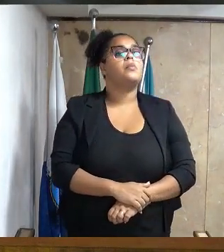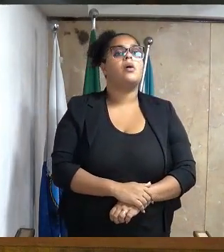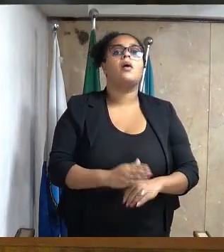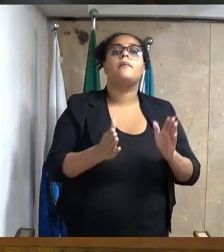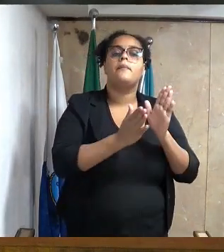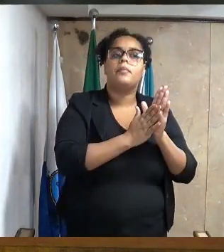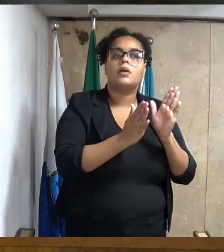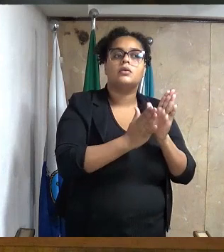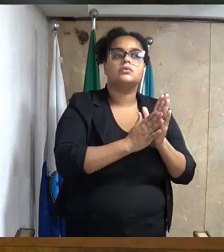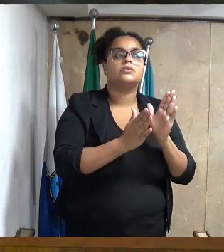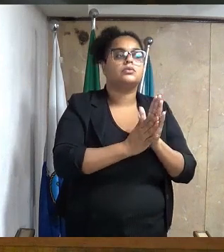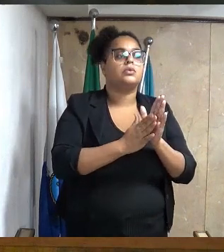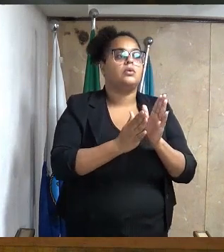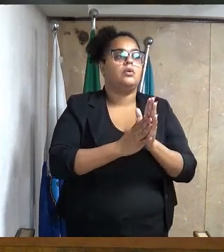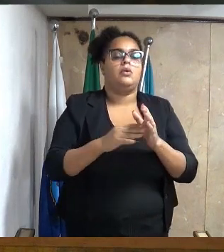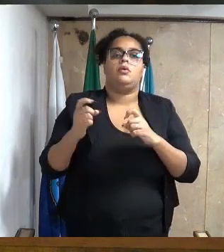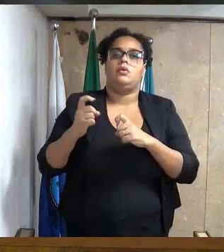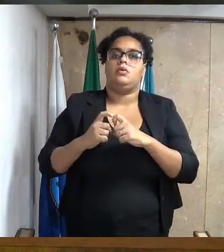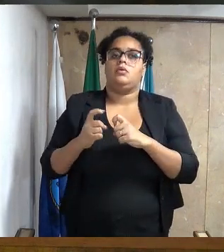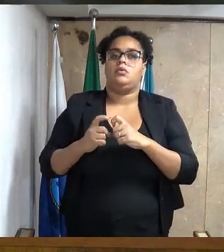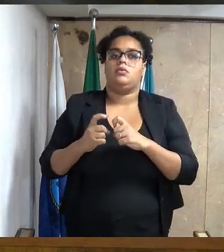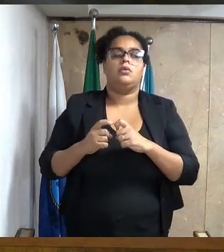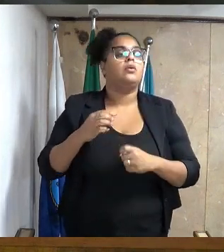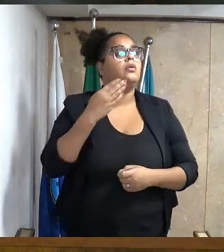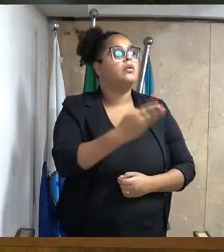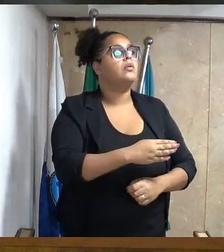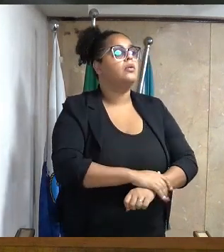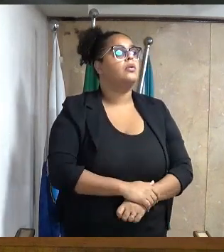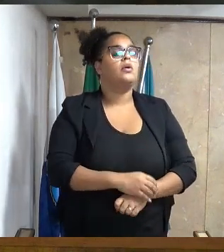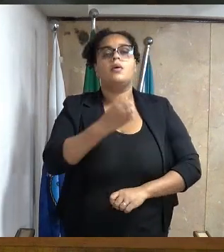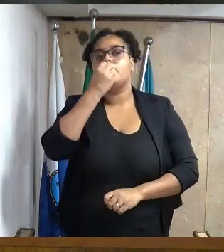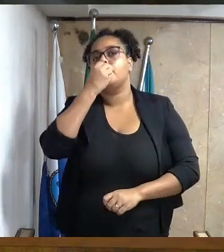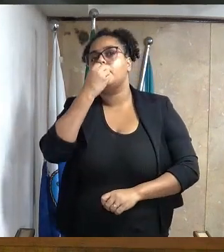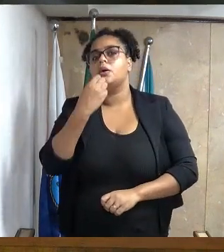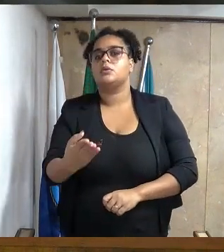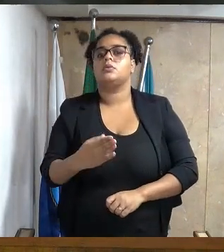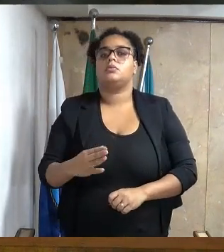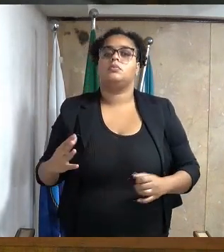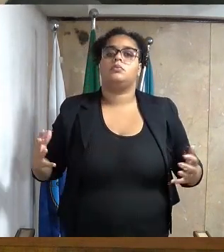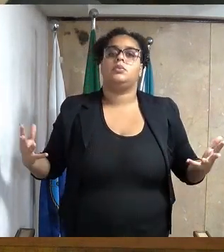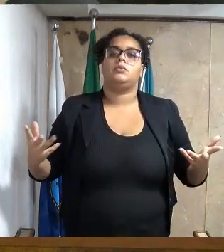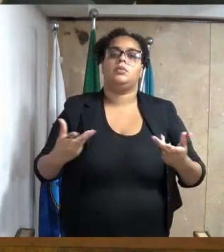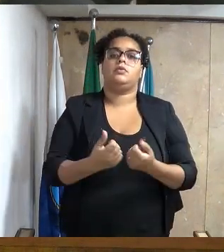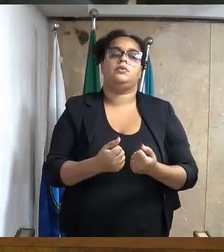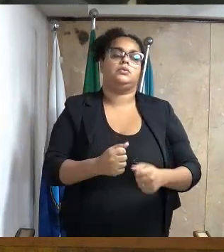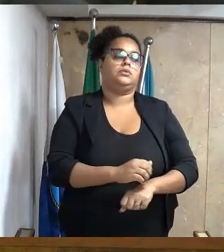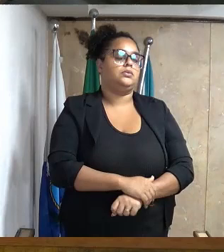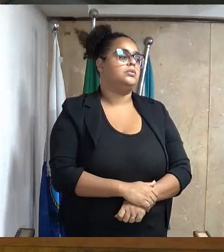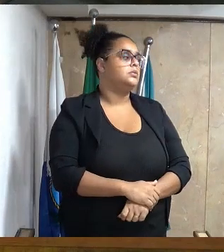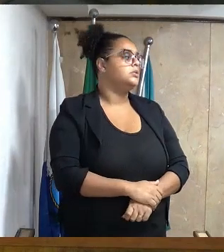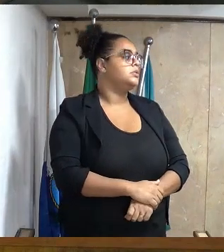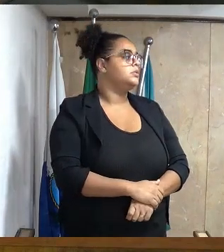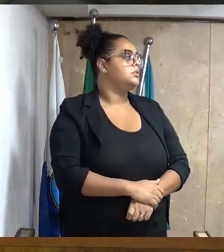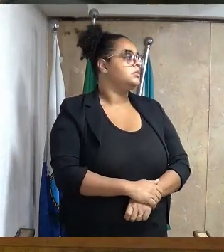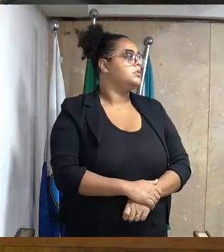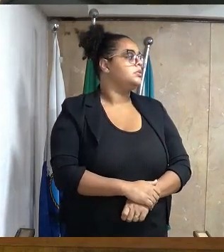consignando moção de aplausos, do Distrício no doutor Marcelo Henrique Mamed, pela Brian